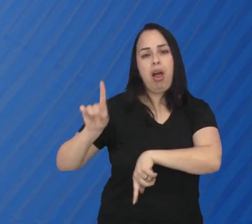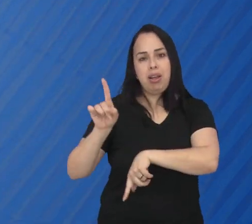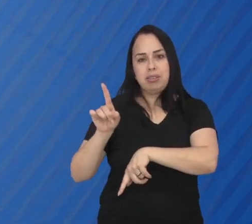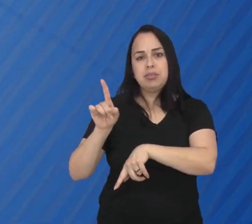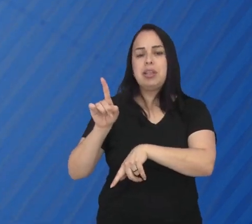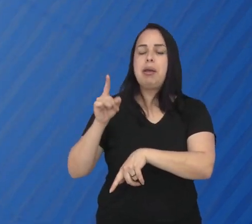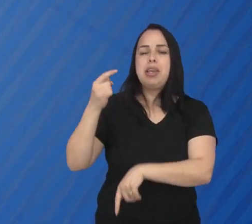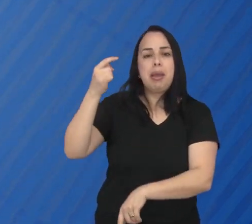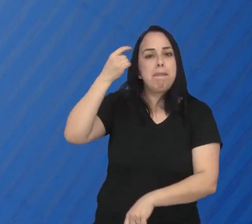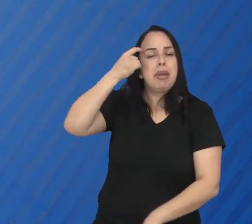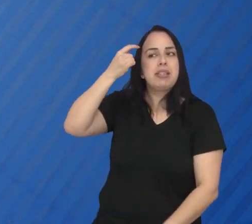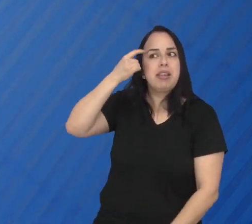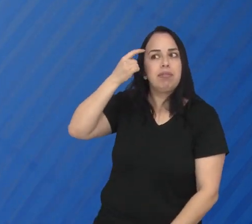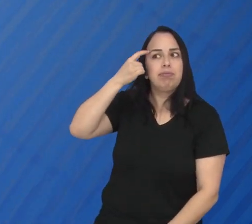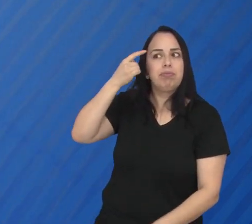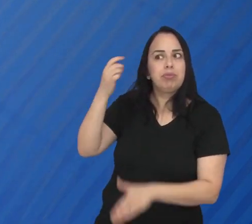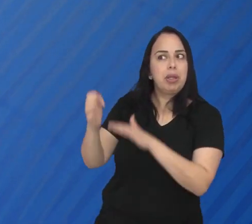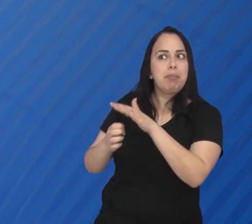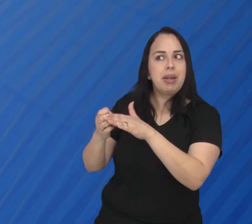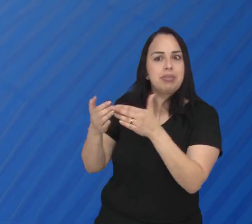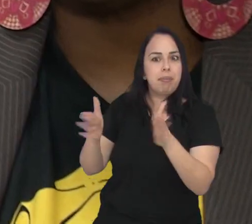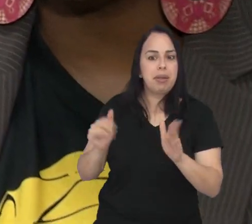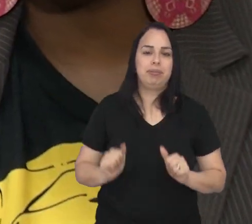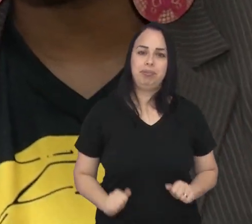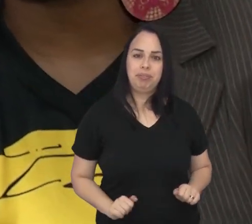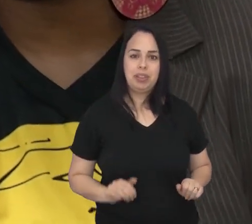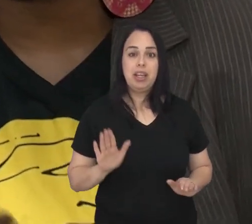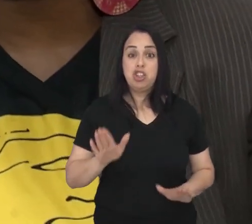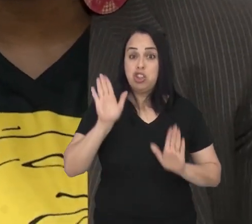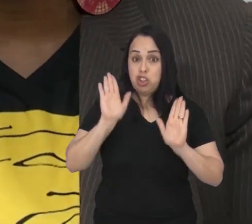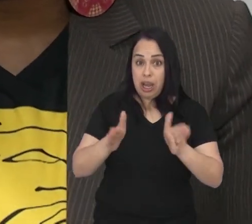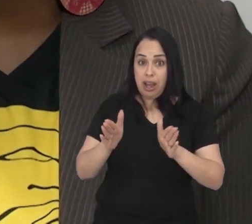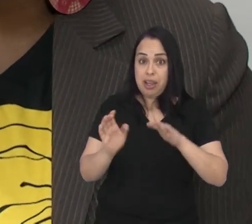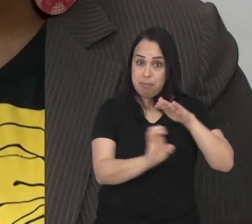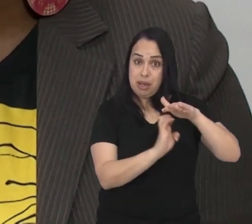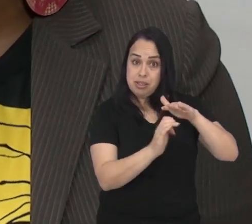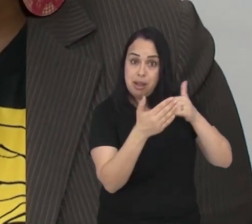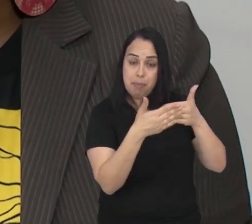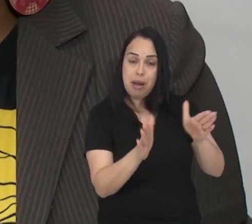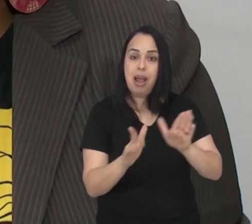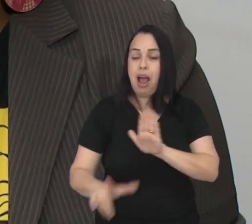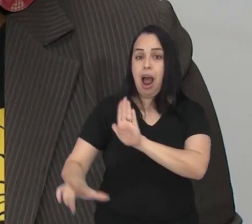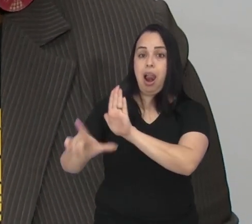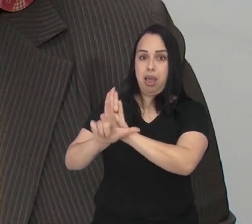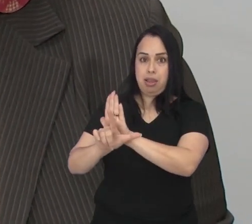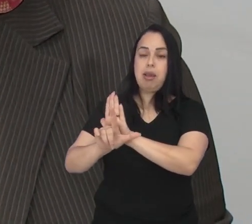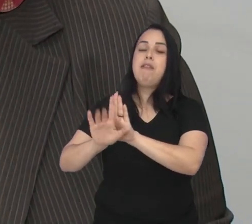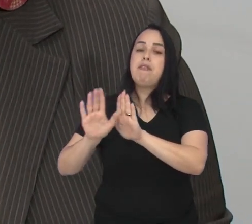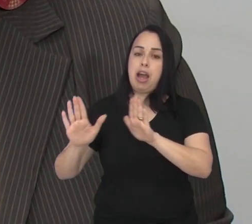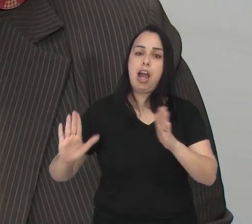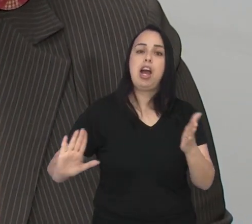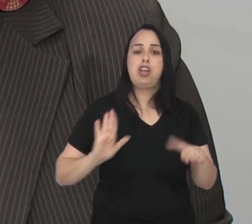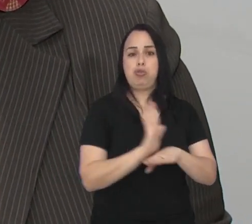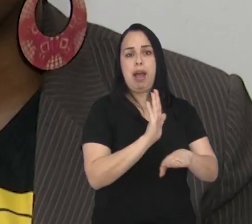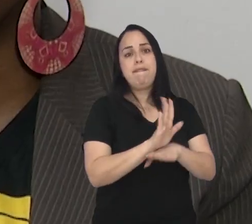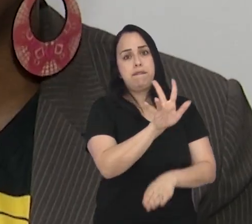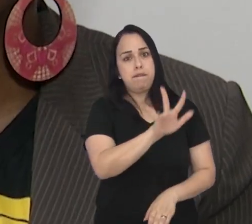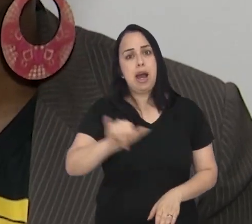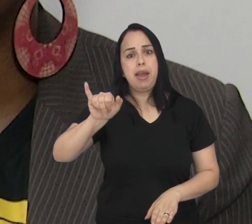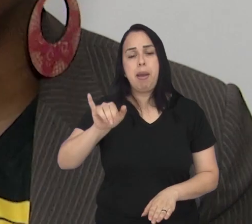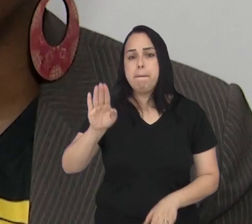que você pode pensar como negócio. E para quem já é empreendedor, a nova lei também pode ser uma ajuda,